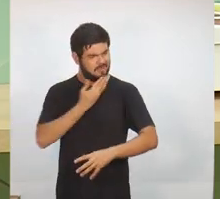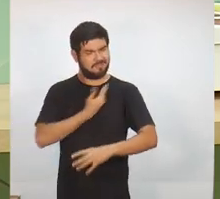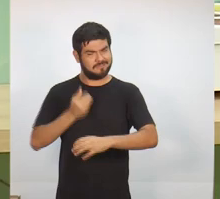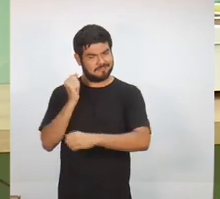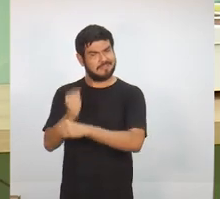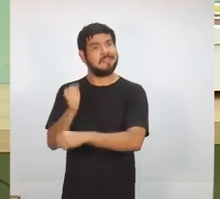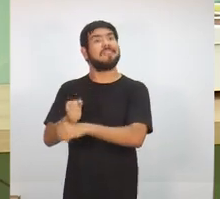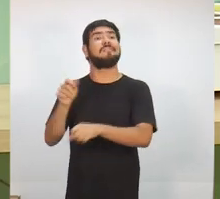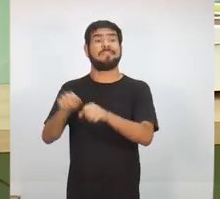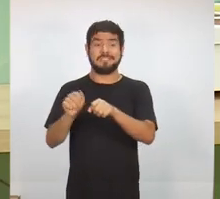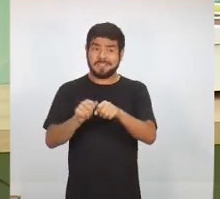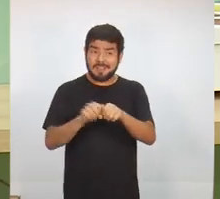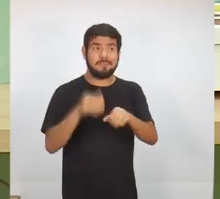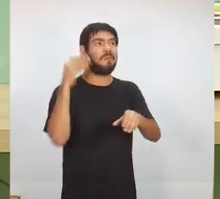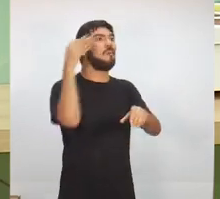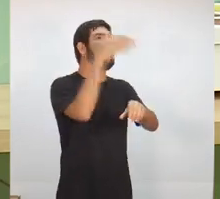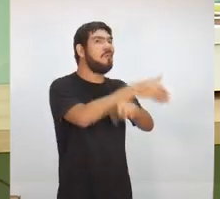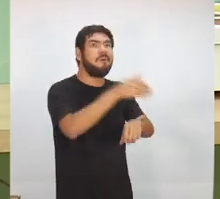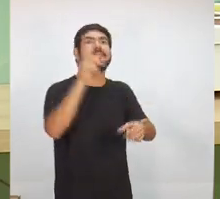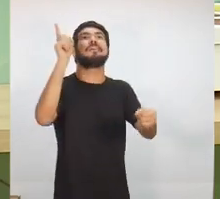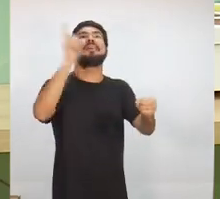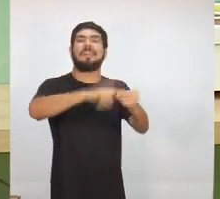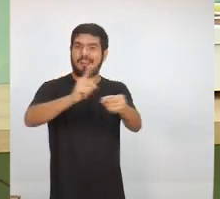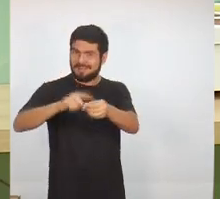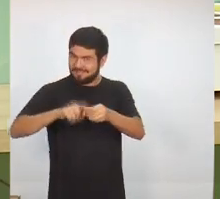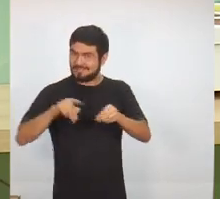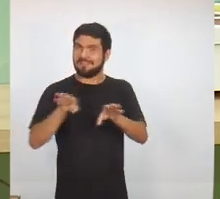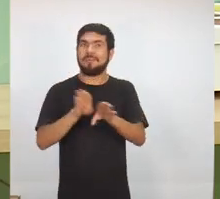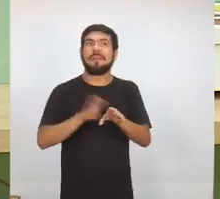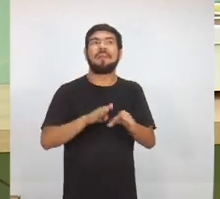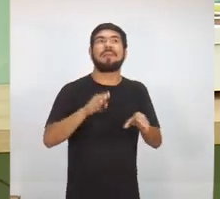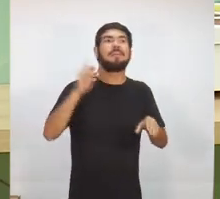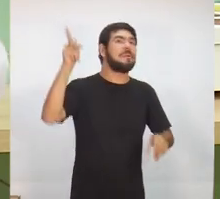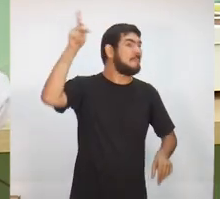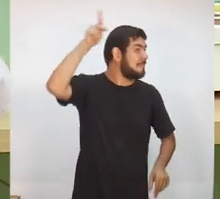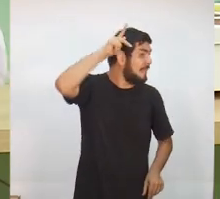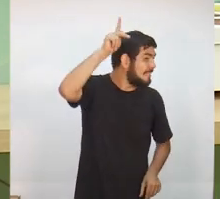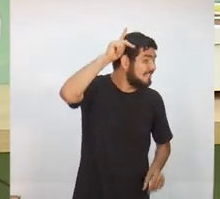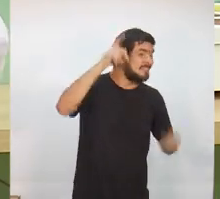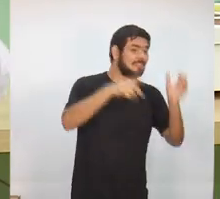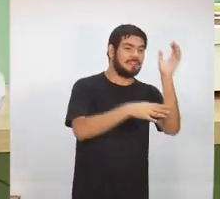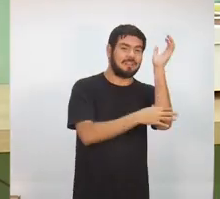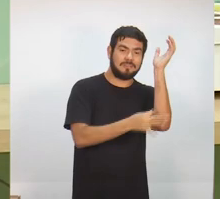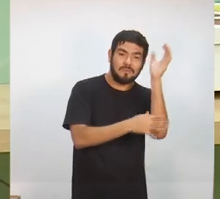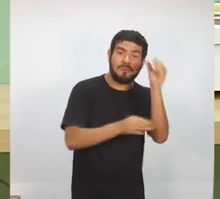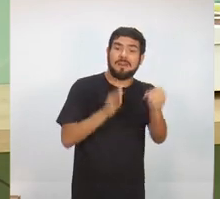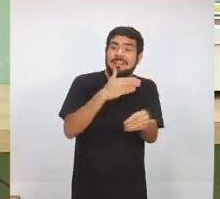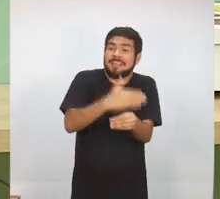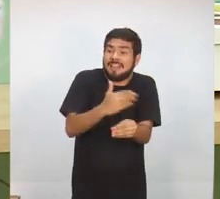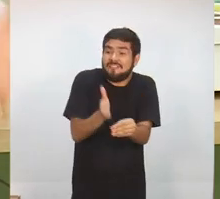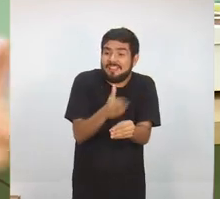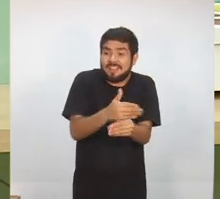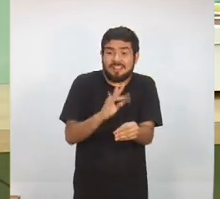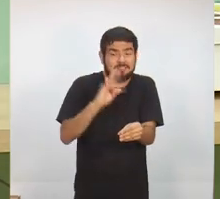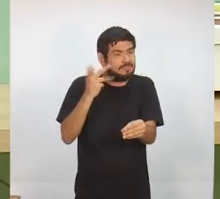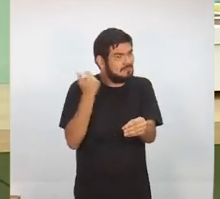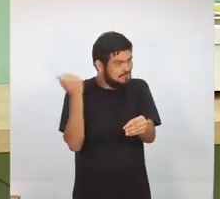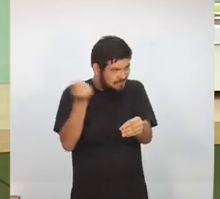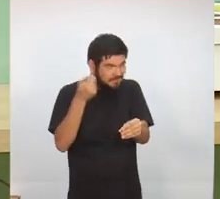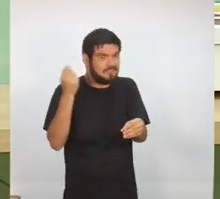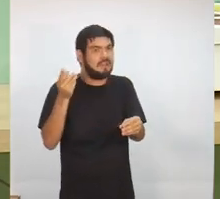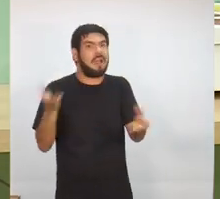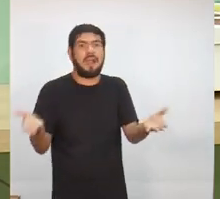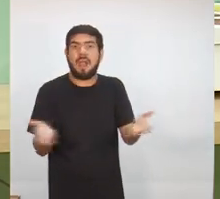municípios, inclusive Parintins, Iranduba, Tefé, que funcionava e funcionava bem. E hoje, infelizmente, não